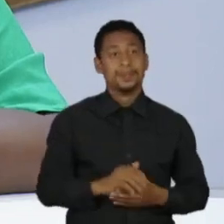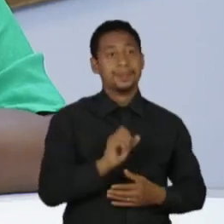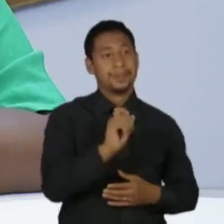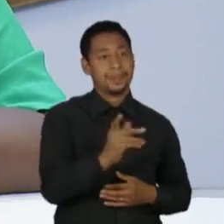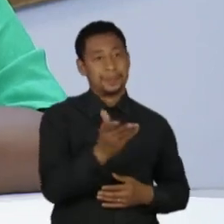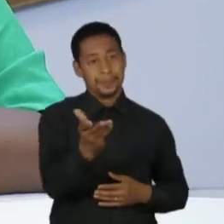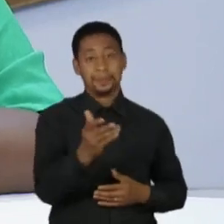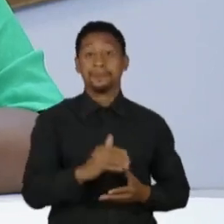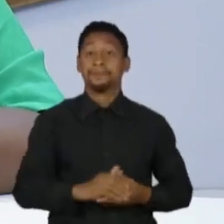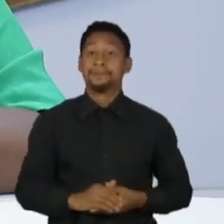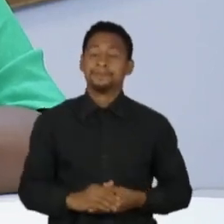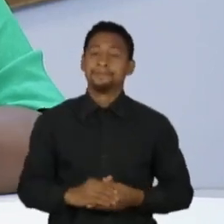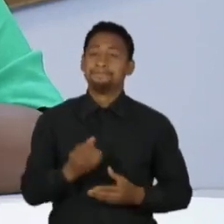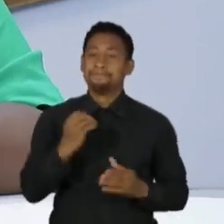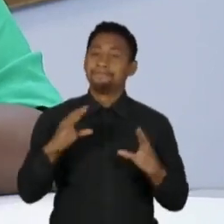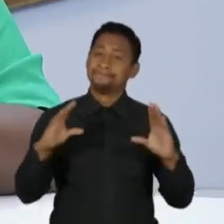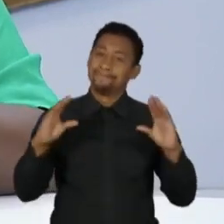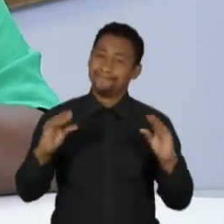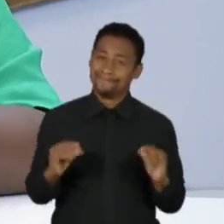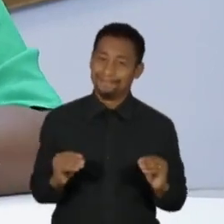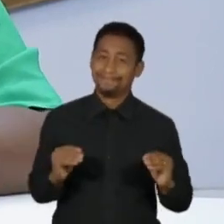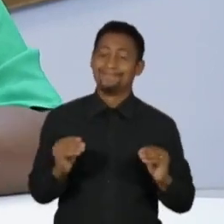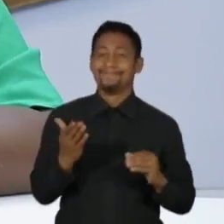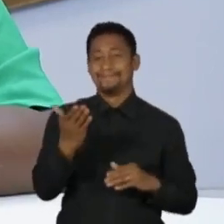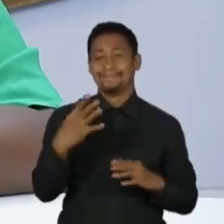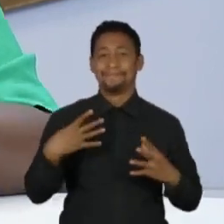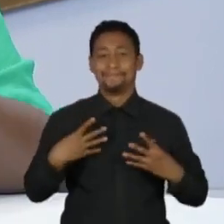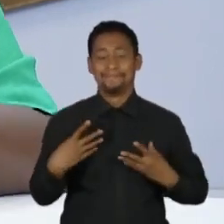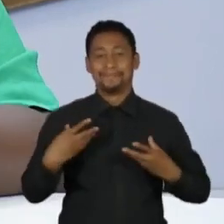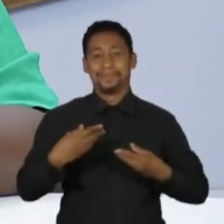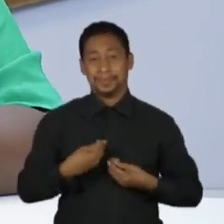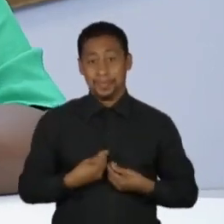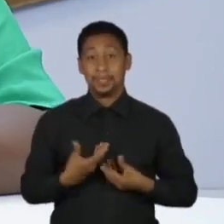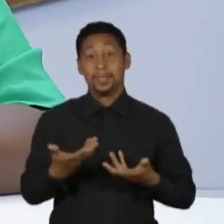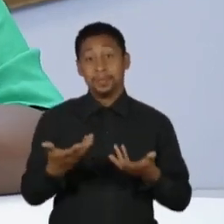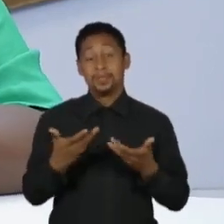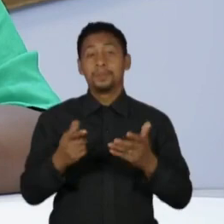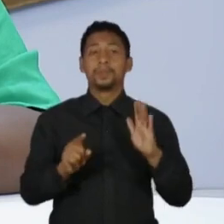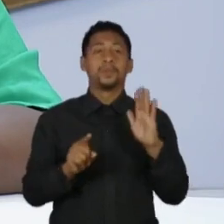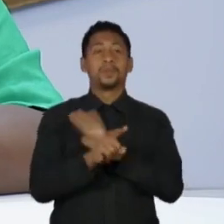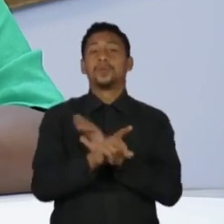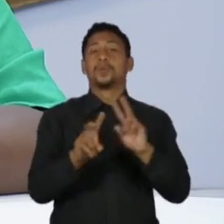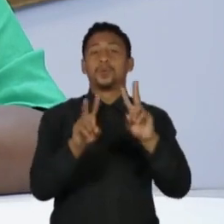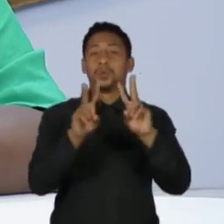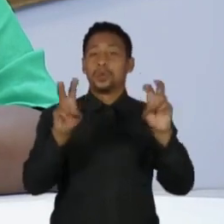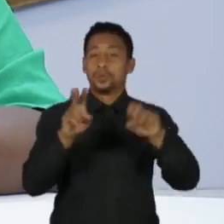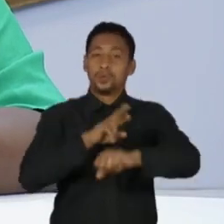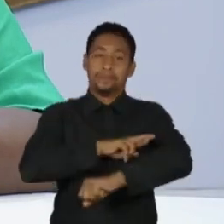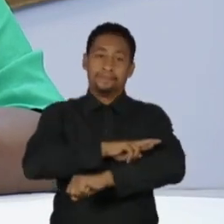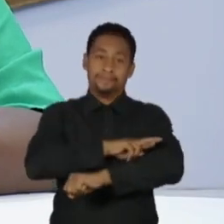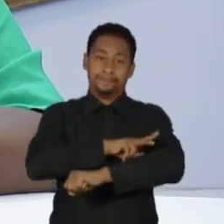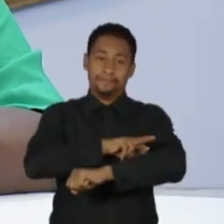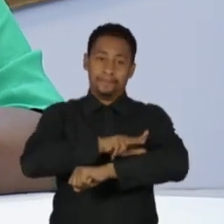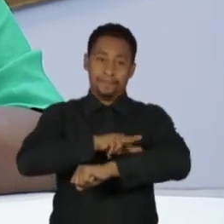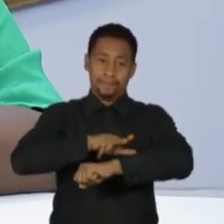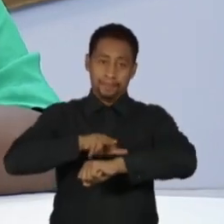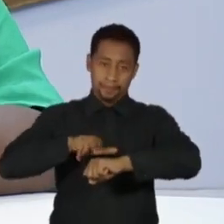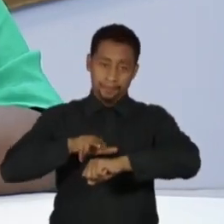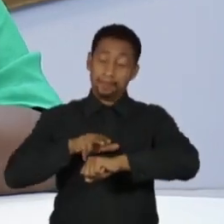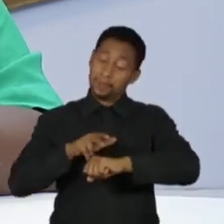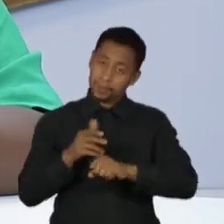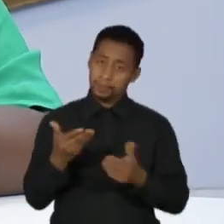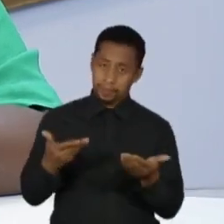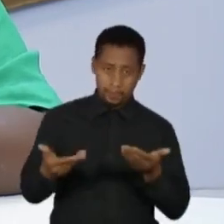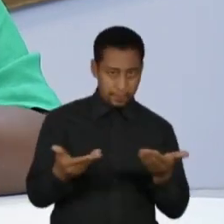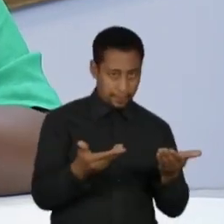Boa noite, ministra. Eu queria aproveitar para trazer a pauta racial aqui um pouquinho, boa noite, para o nosso discurso. O